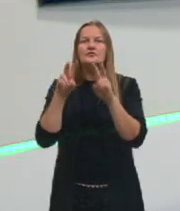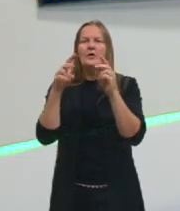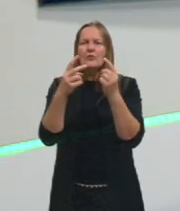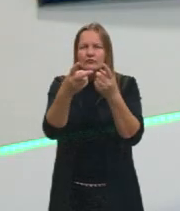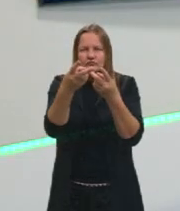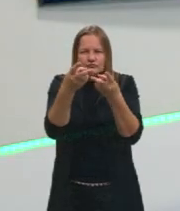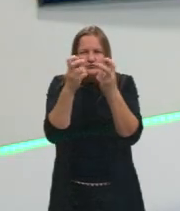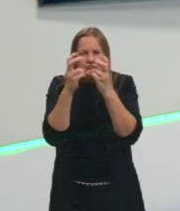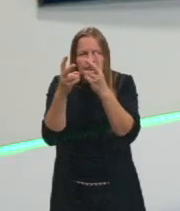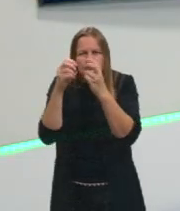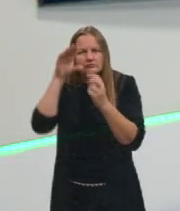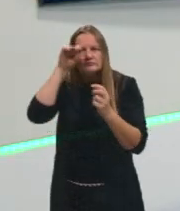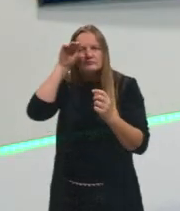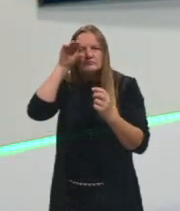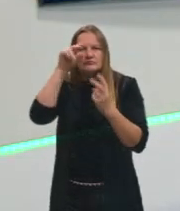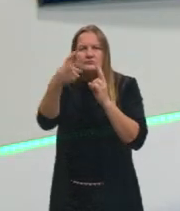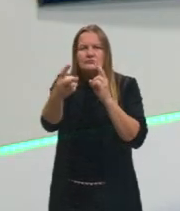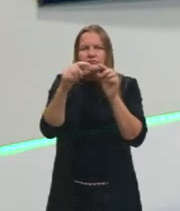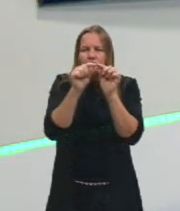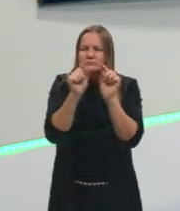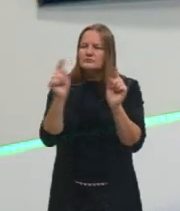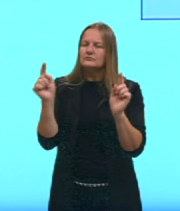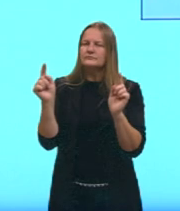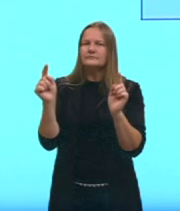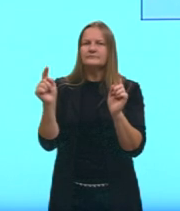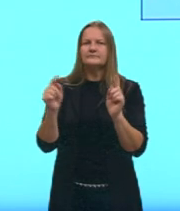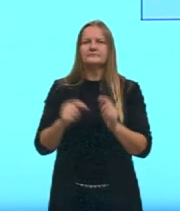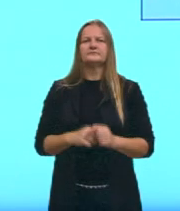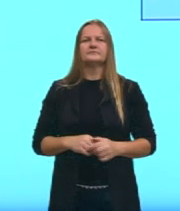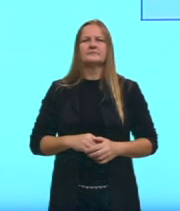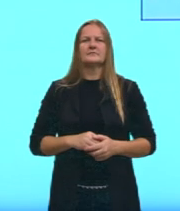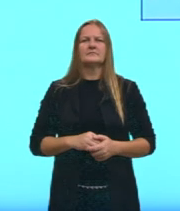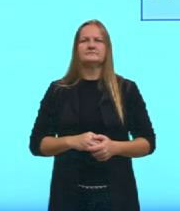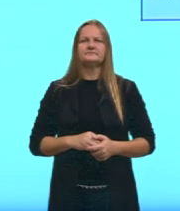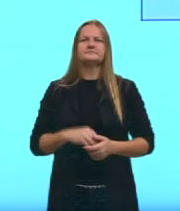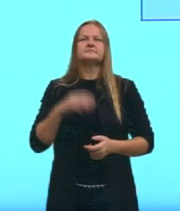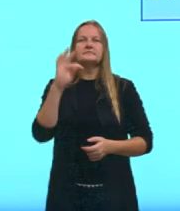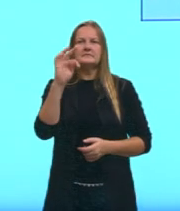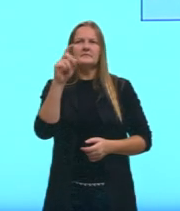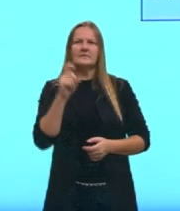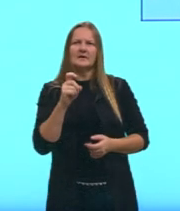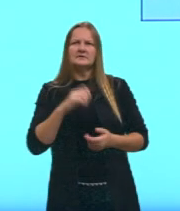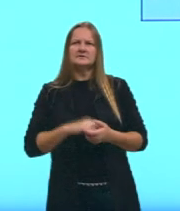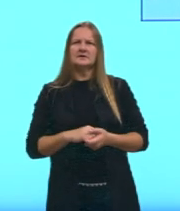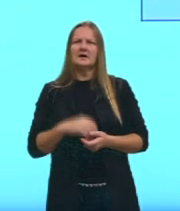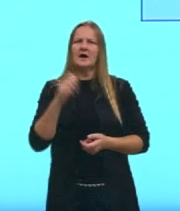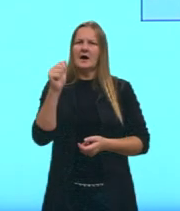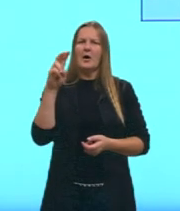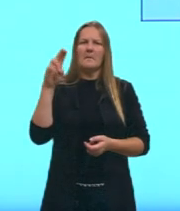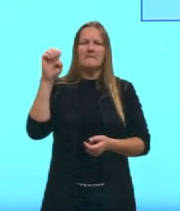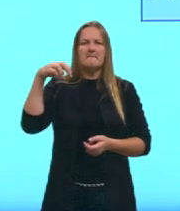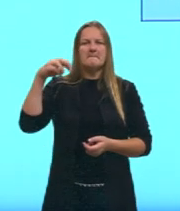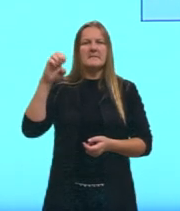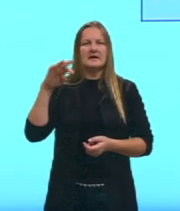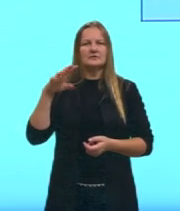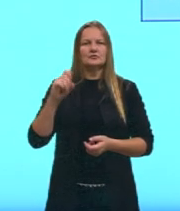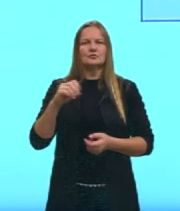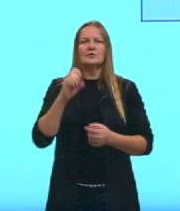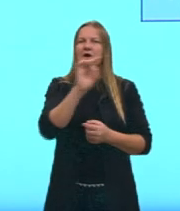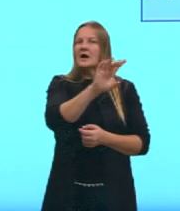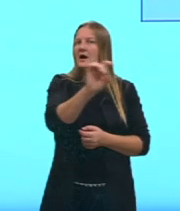reconhecer. A taxa de albedo, né, como eu falei para vocês, esse albedo, então, cada um vai ter.